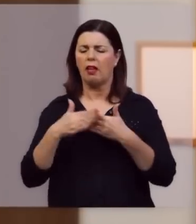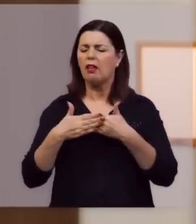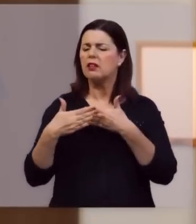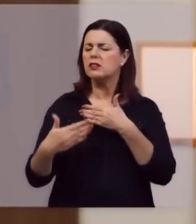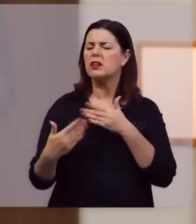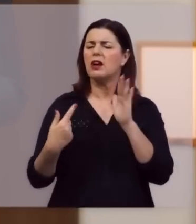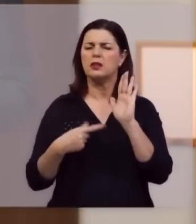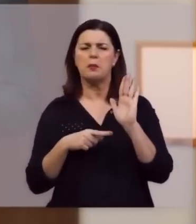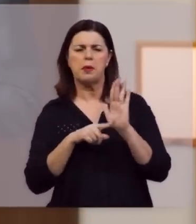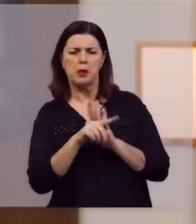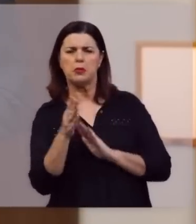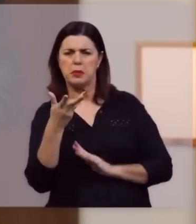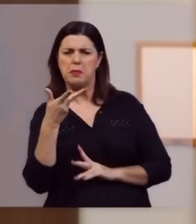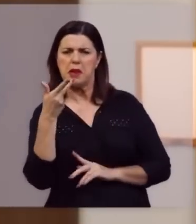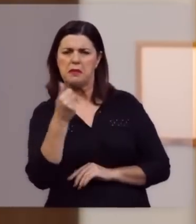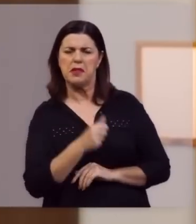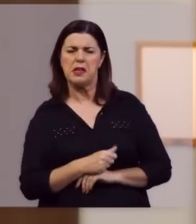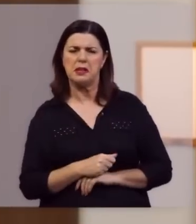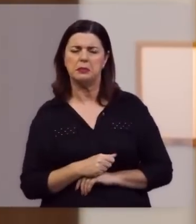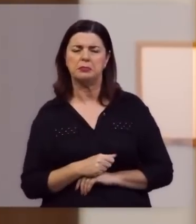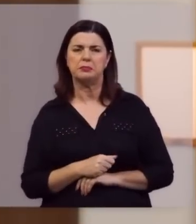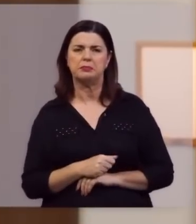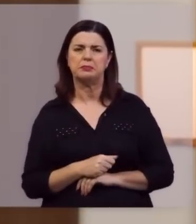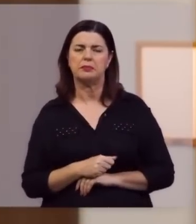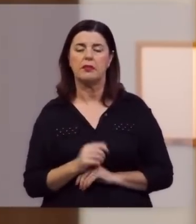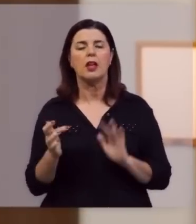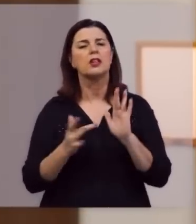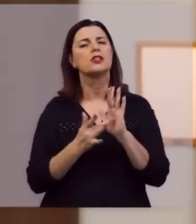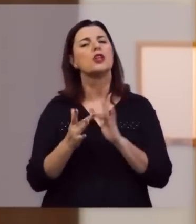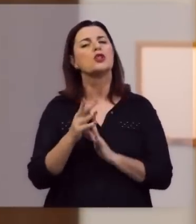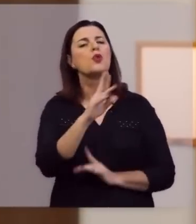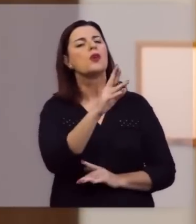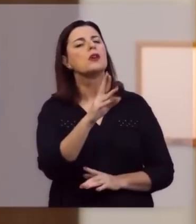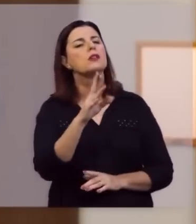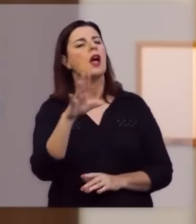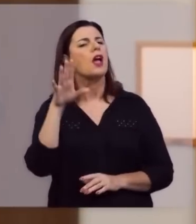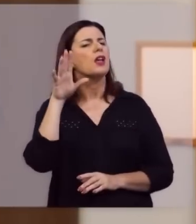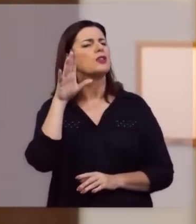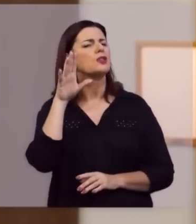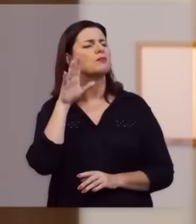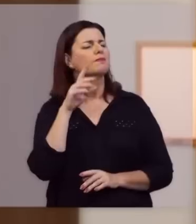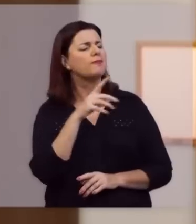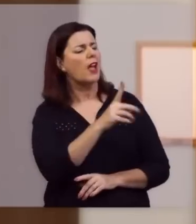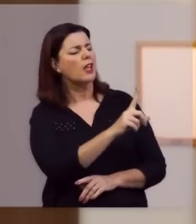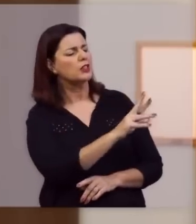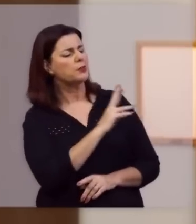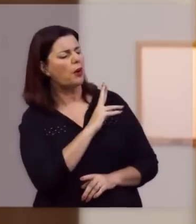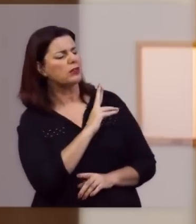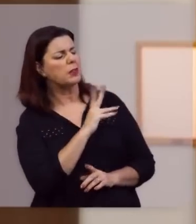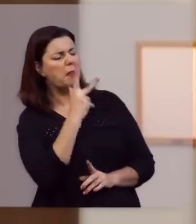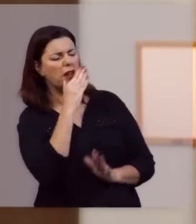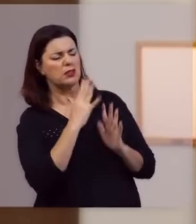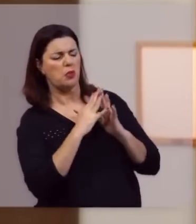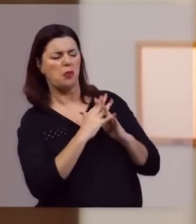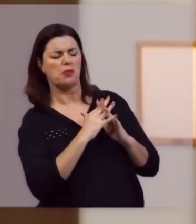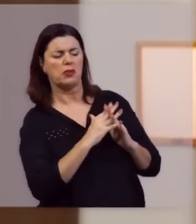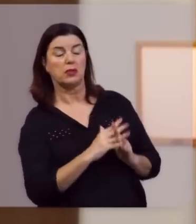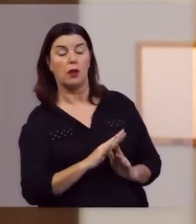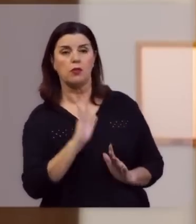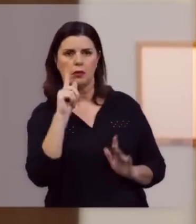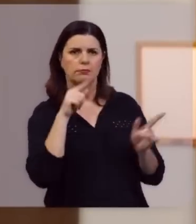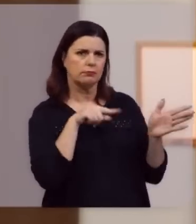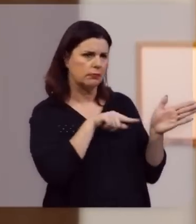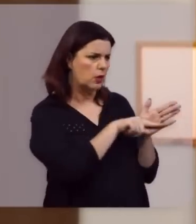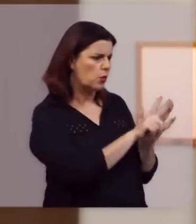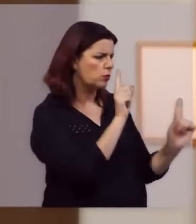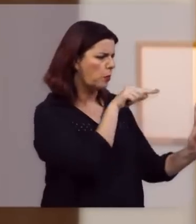Diante desta pergunta maravilhosa, Jesus escuta uma resposta confusa, porque quando você faz uma pergunta